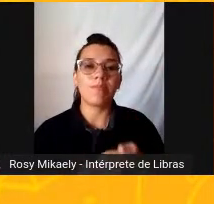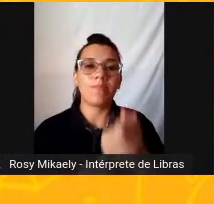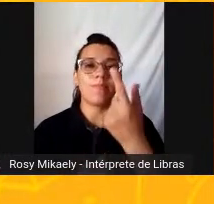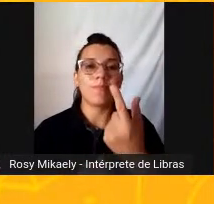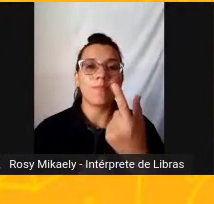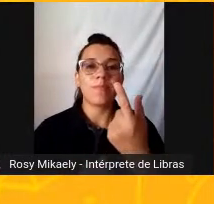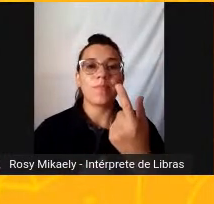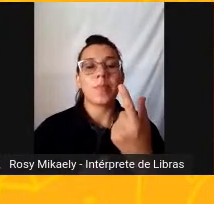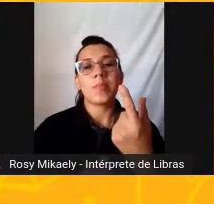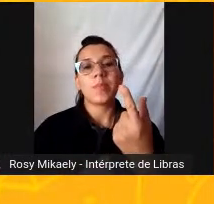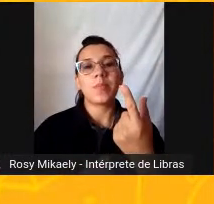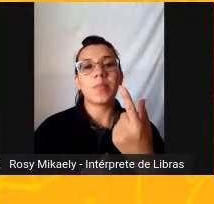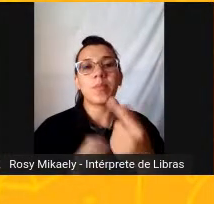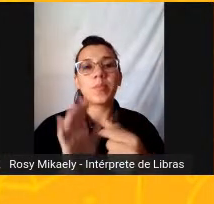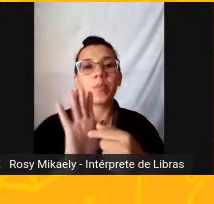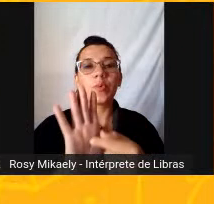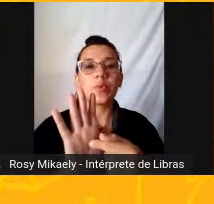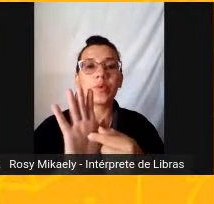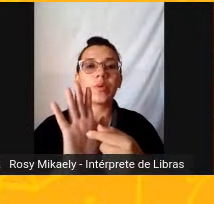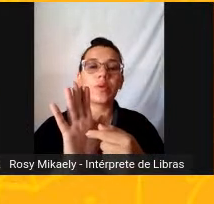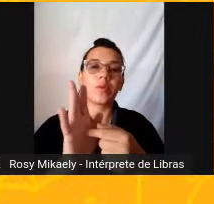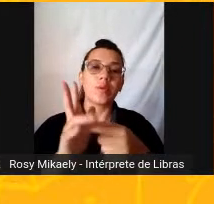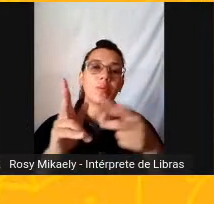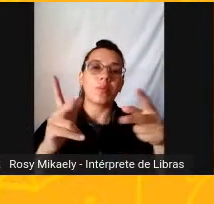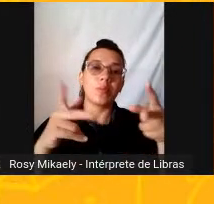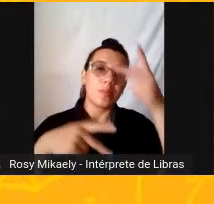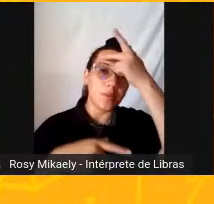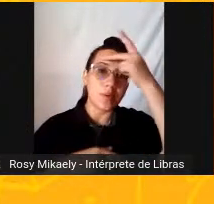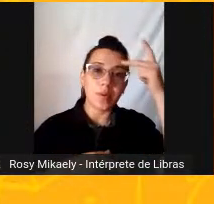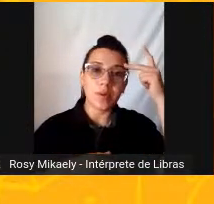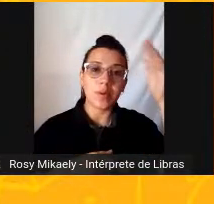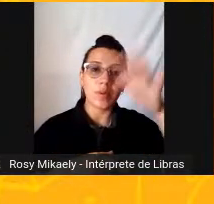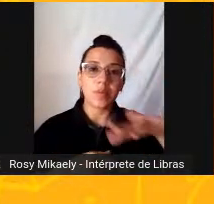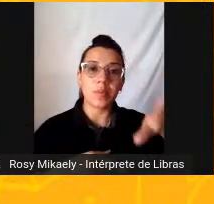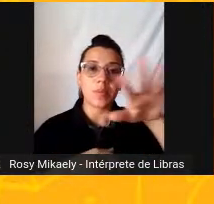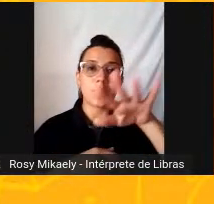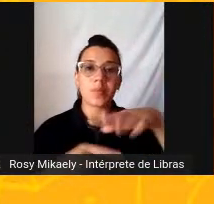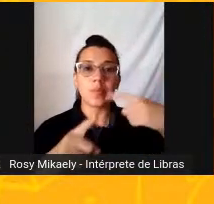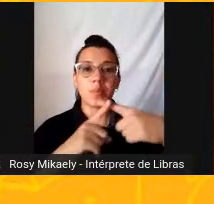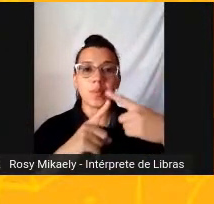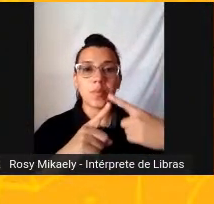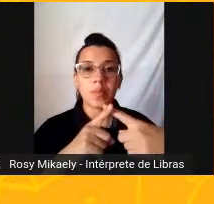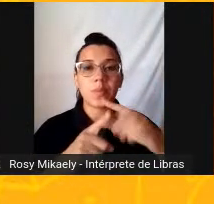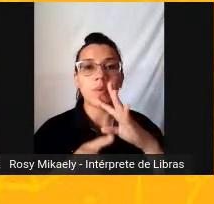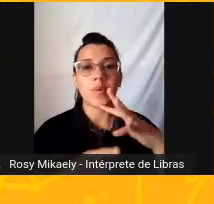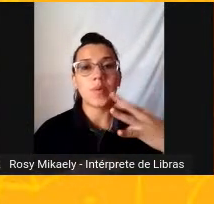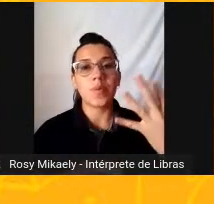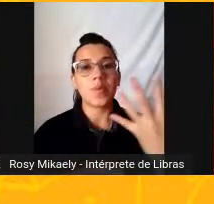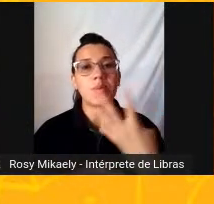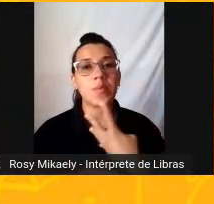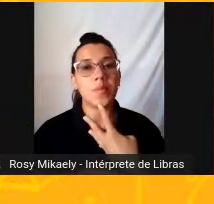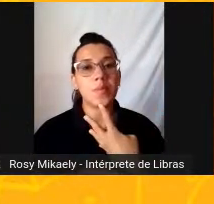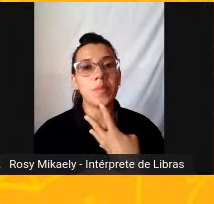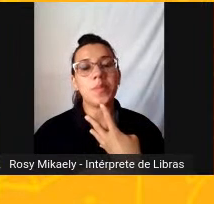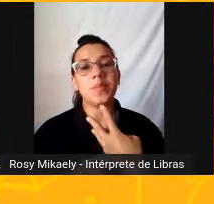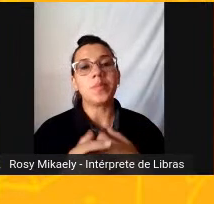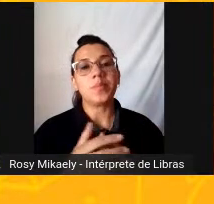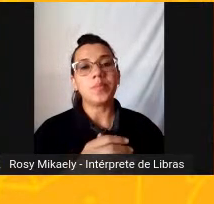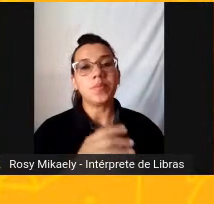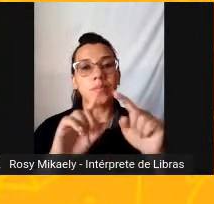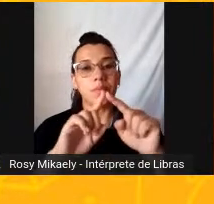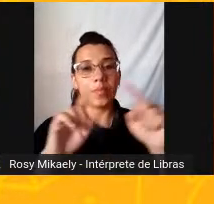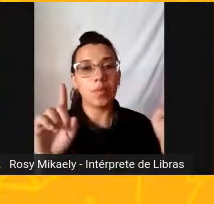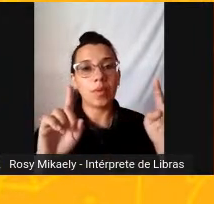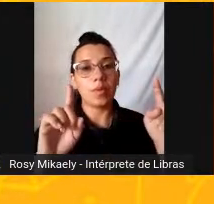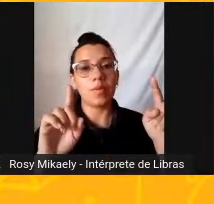O que faz a obra Ser reconhecida Lógico que houve Um estranhamento Causado no público Mas isso não é A questão da